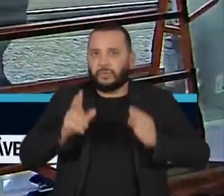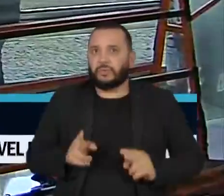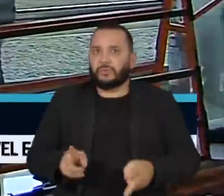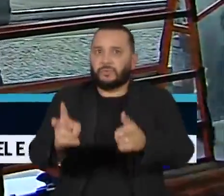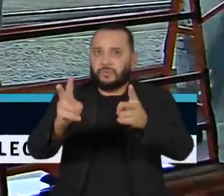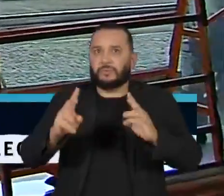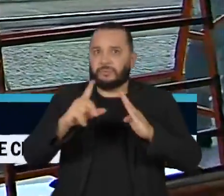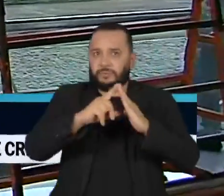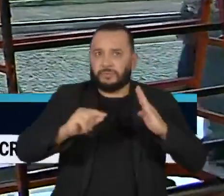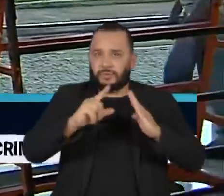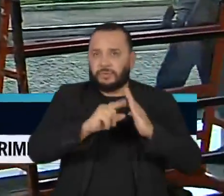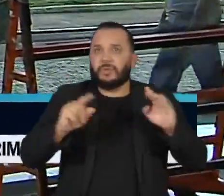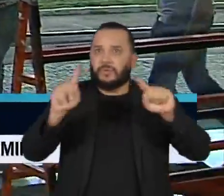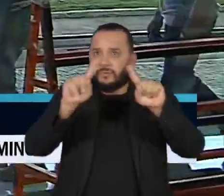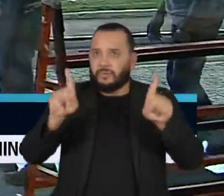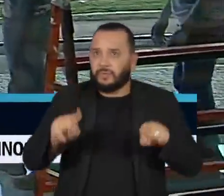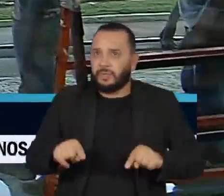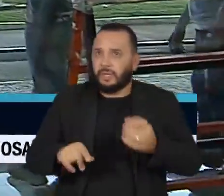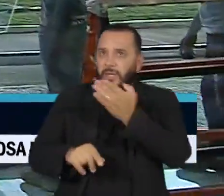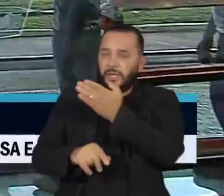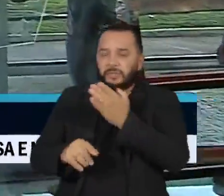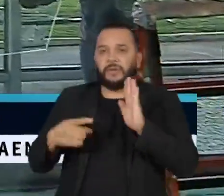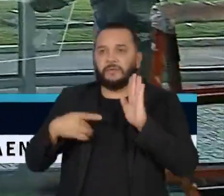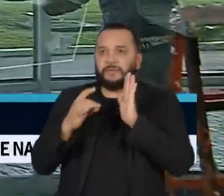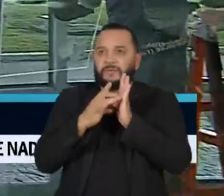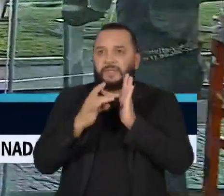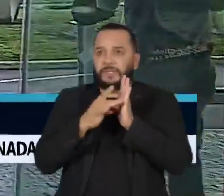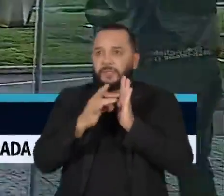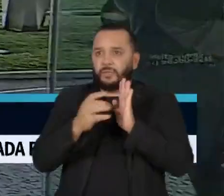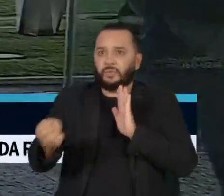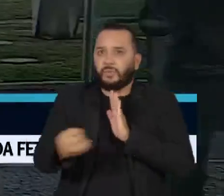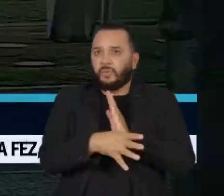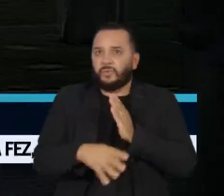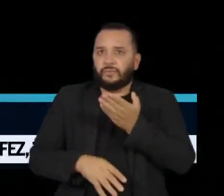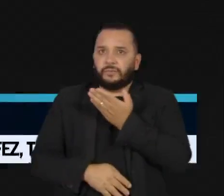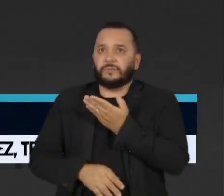Planalto, funcionários instalaram novos vidros nas janelas.